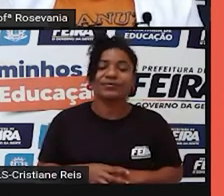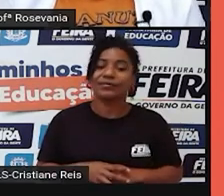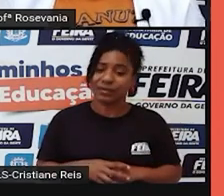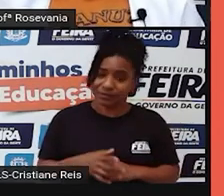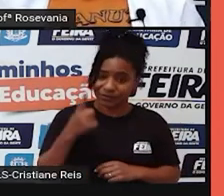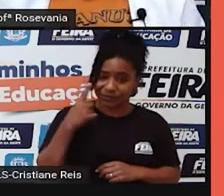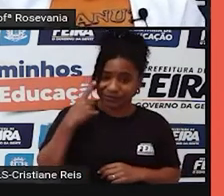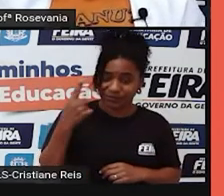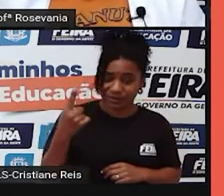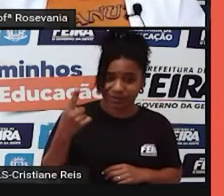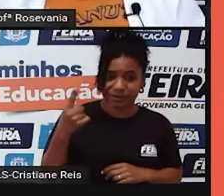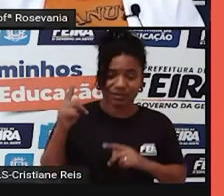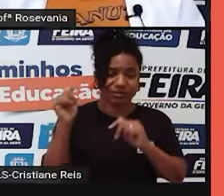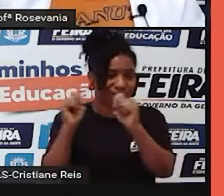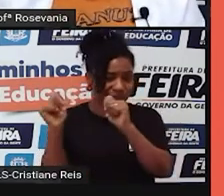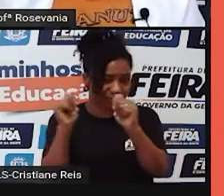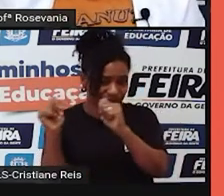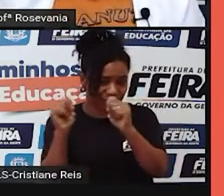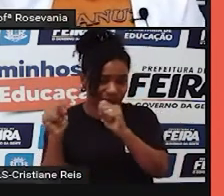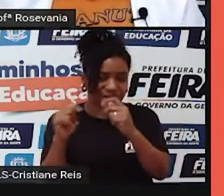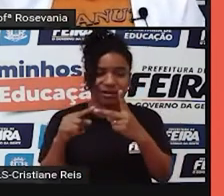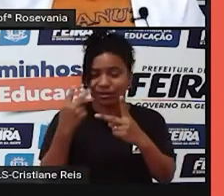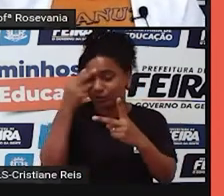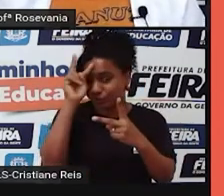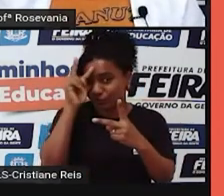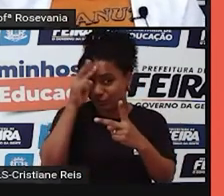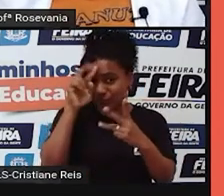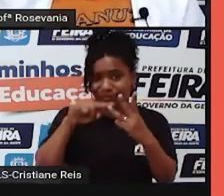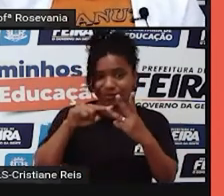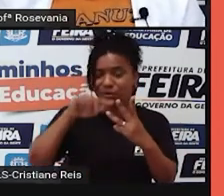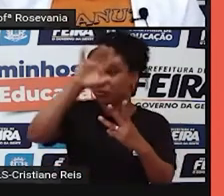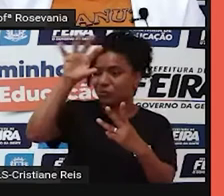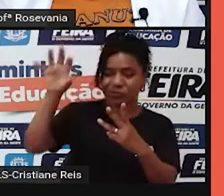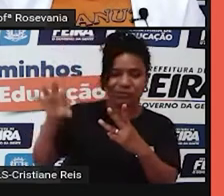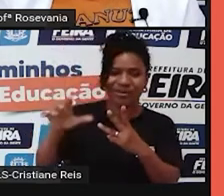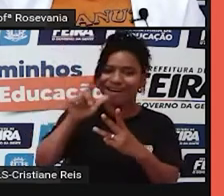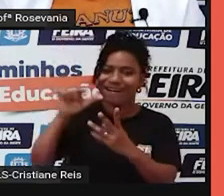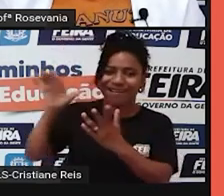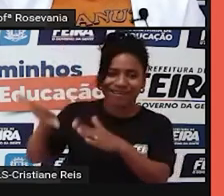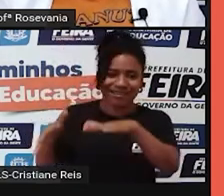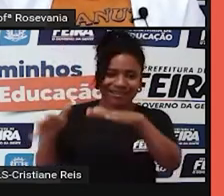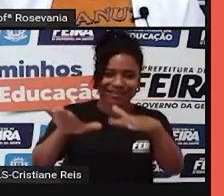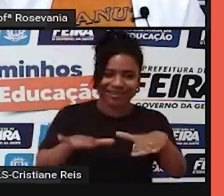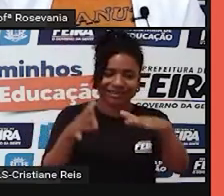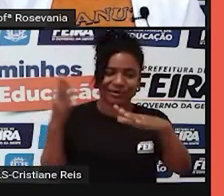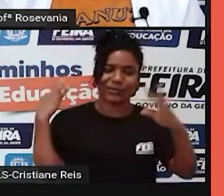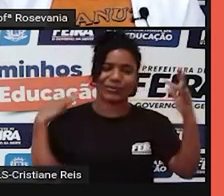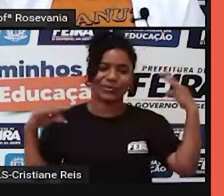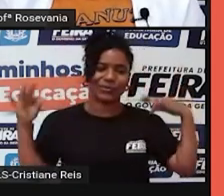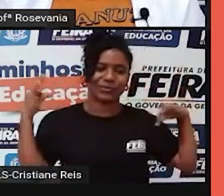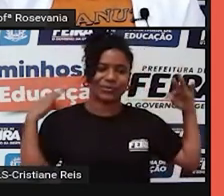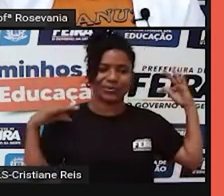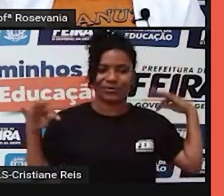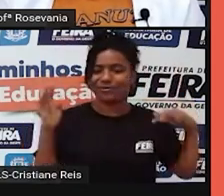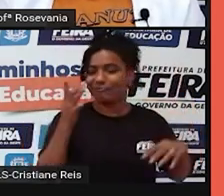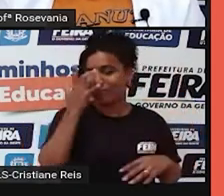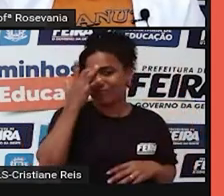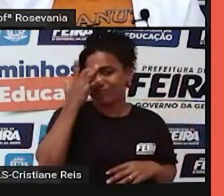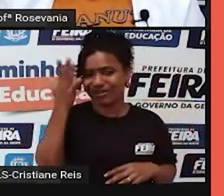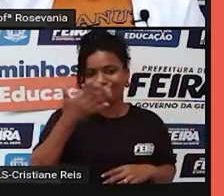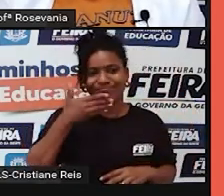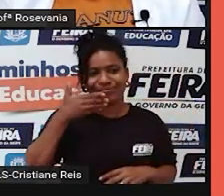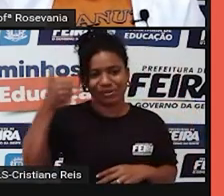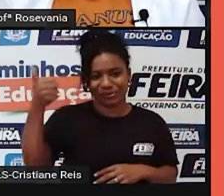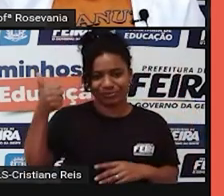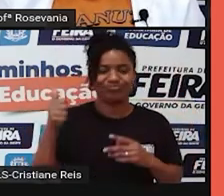econômicos, fatores históricos e fatores físicos ajudaram com que, além do turismo, né, ajudaram com que a gente tivesse a